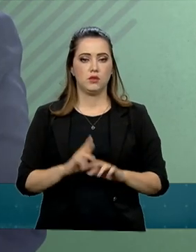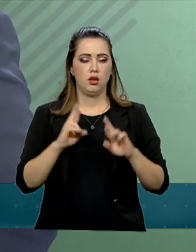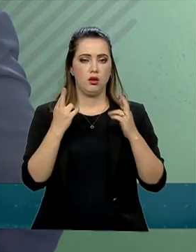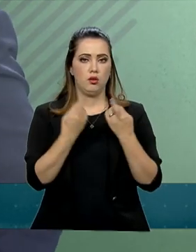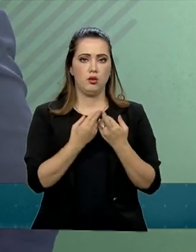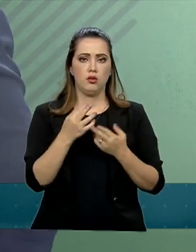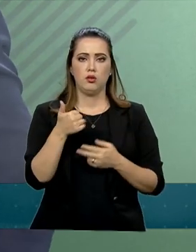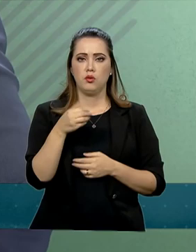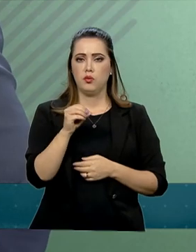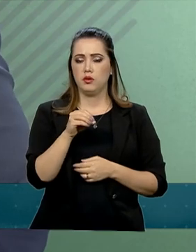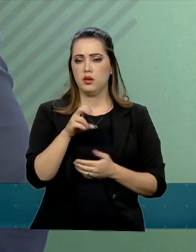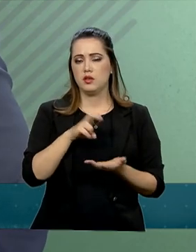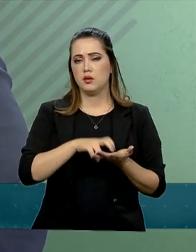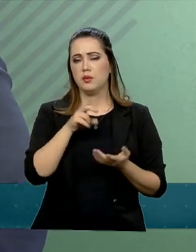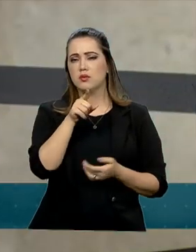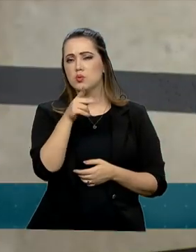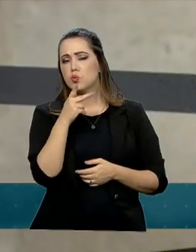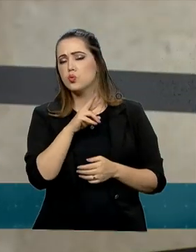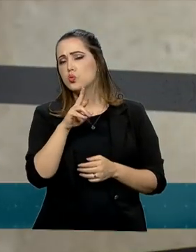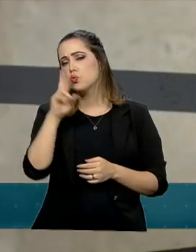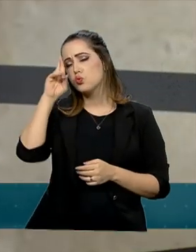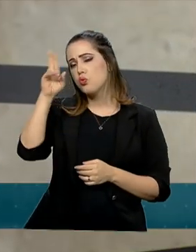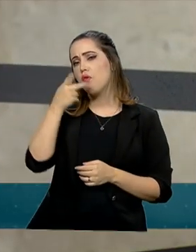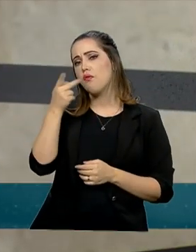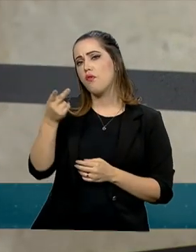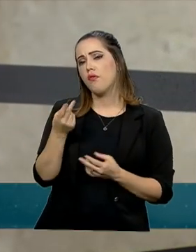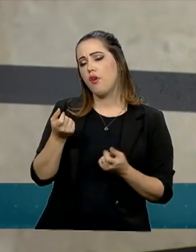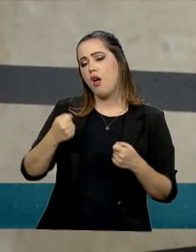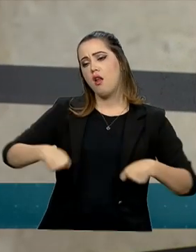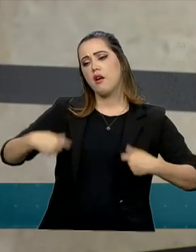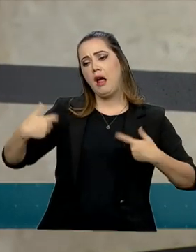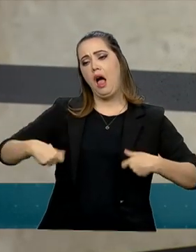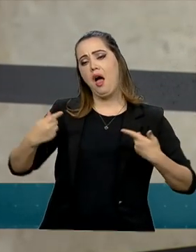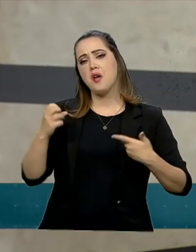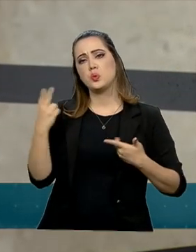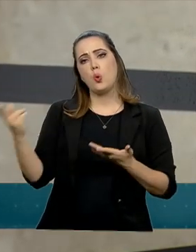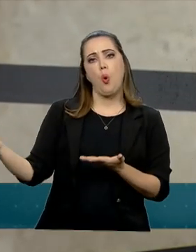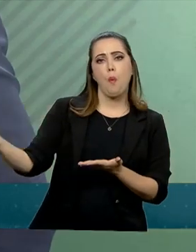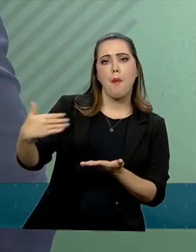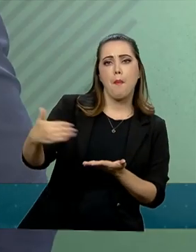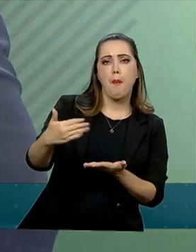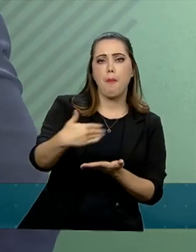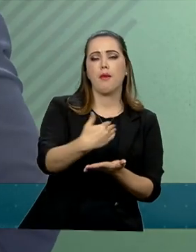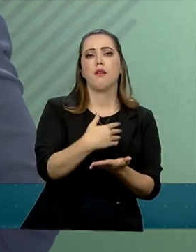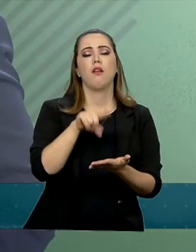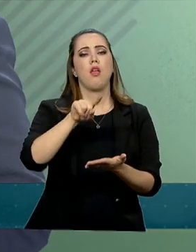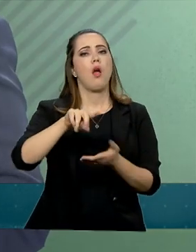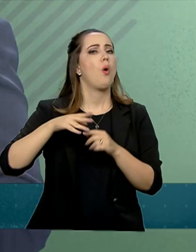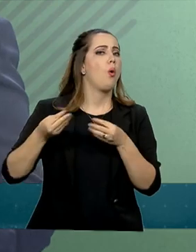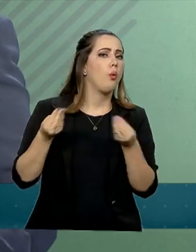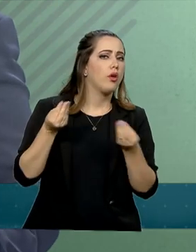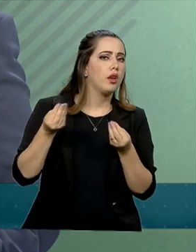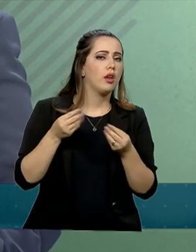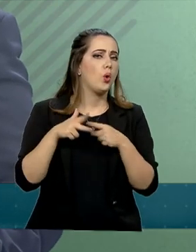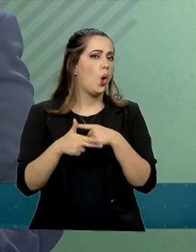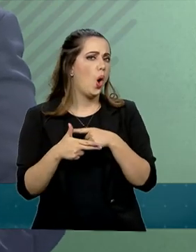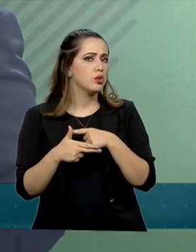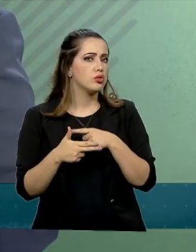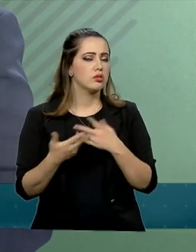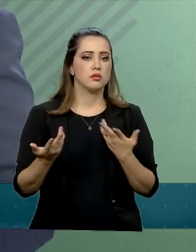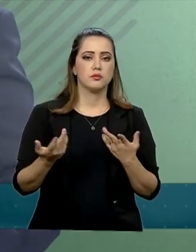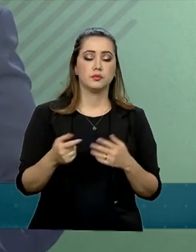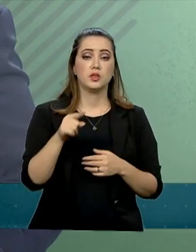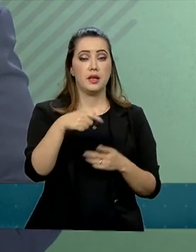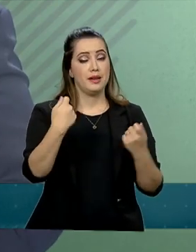Quando você fala receita, orçamento, isso que é discussão sobre possíveis... É importante identificar qual é o aporte